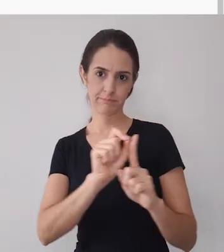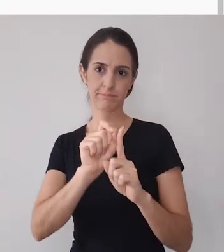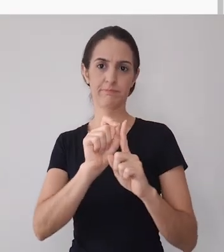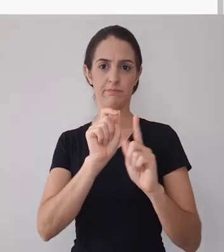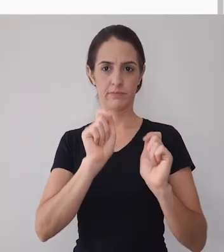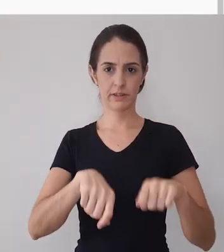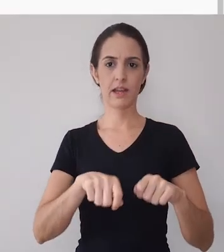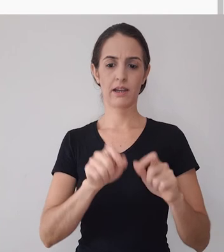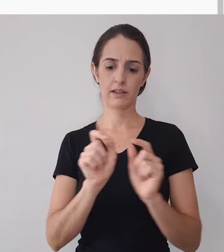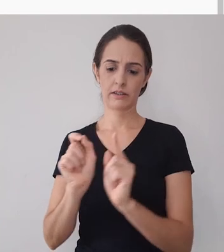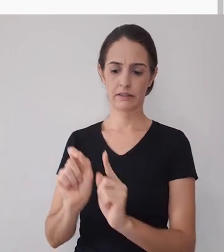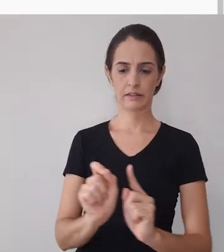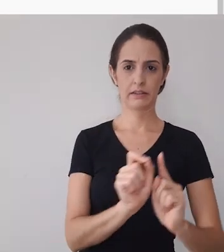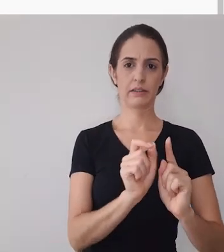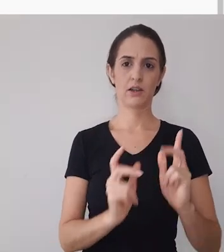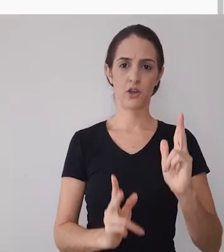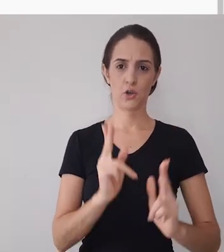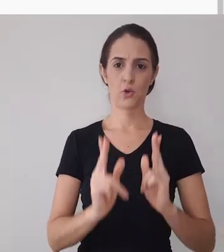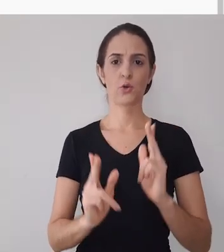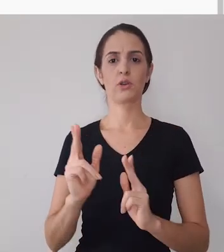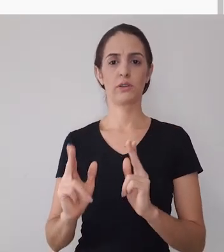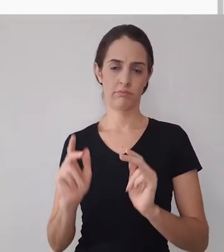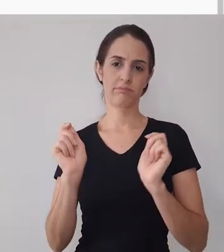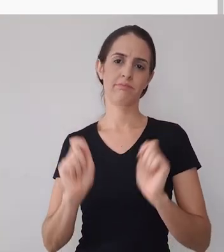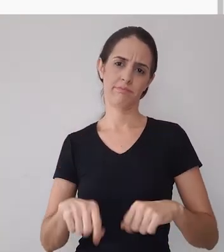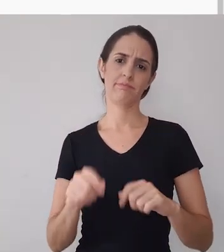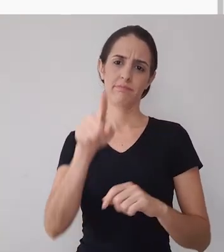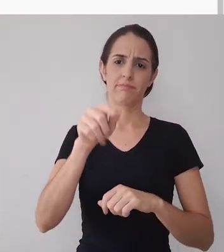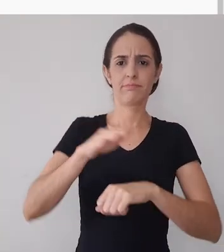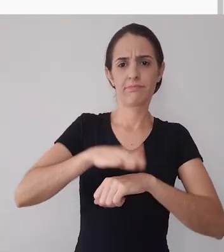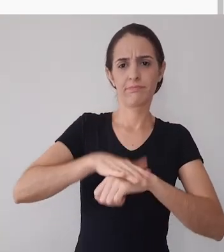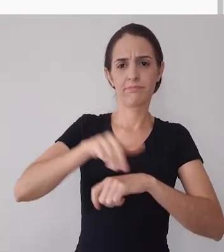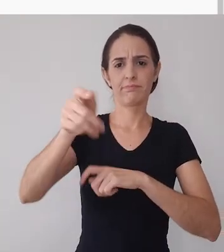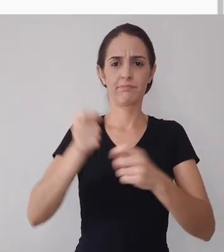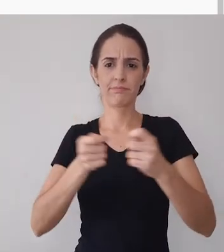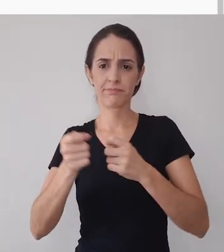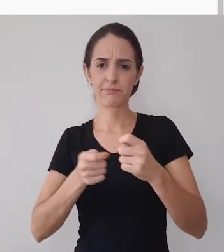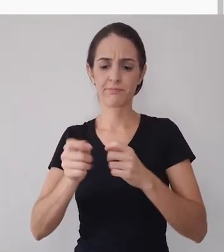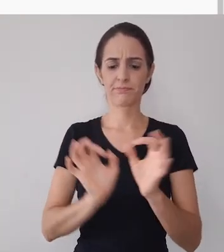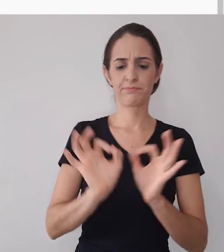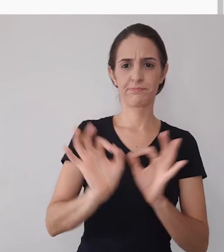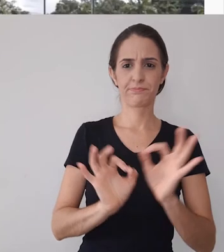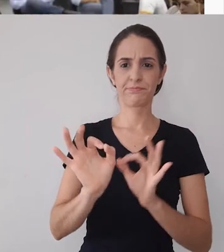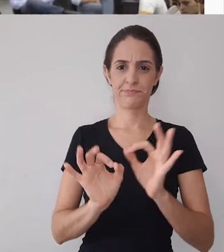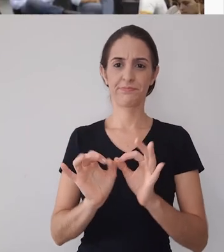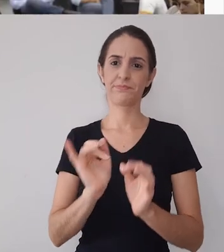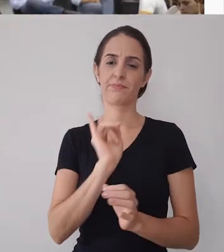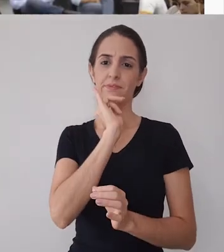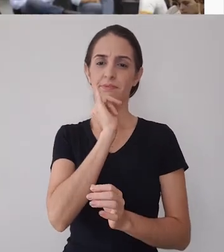a cabeça de play pra me facilitar aqui e trazer cortando a faixa de áudio olha vou cortar aqui